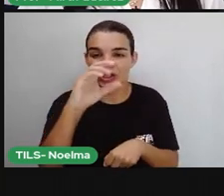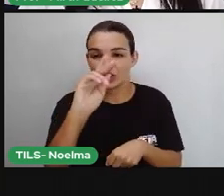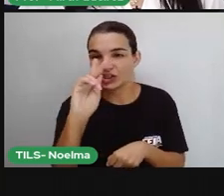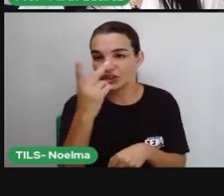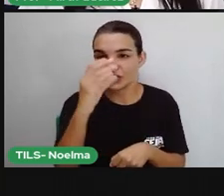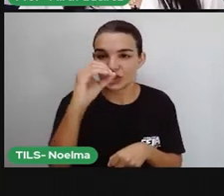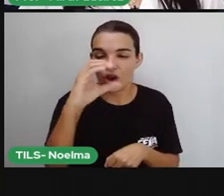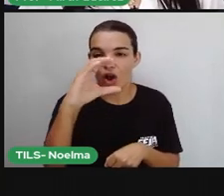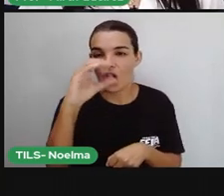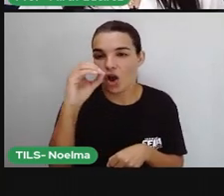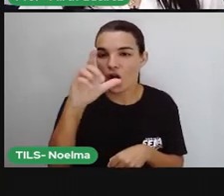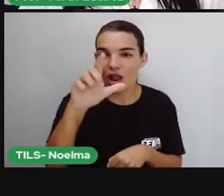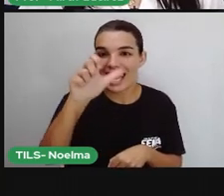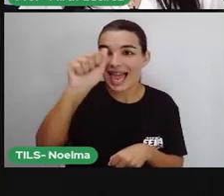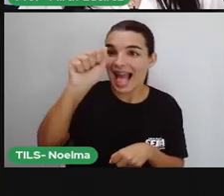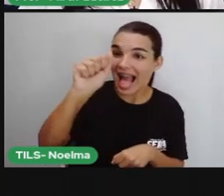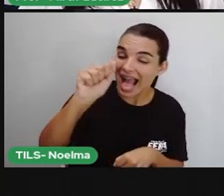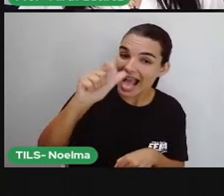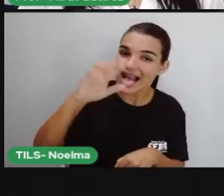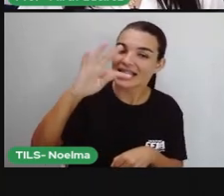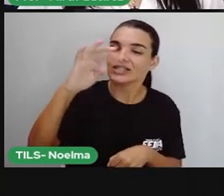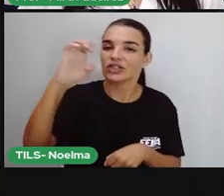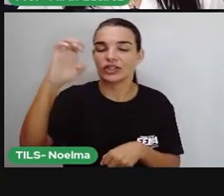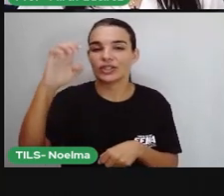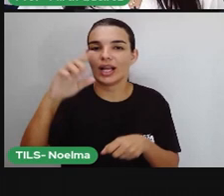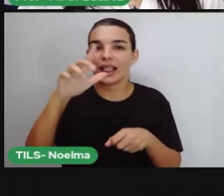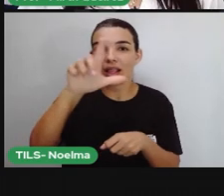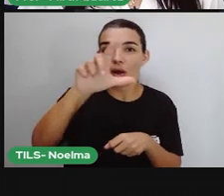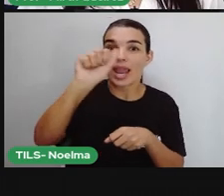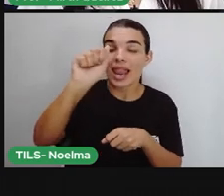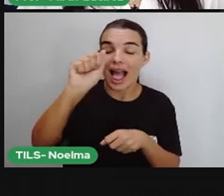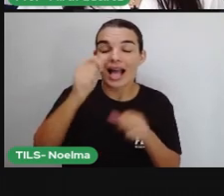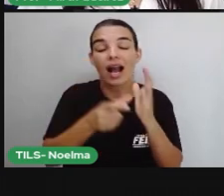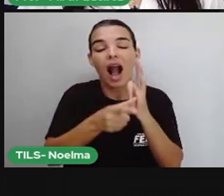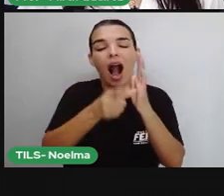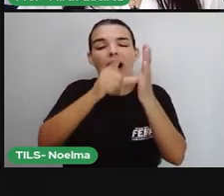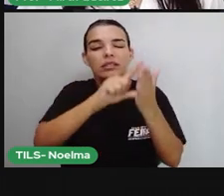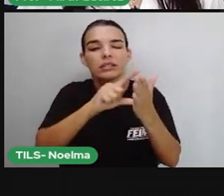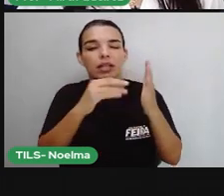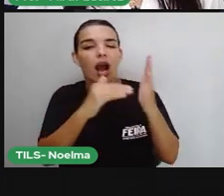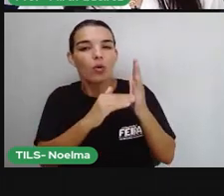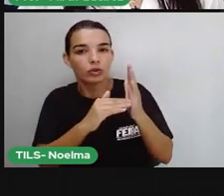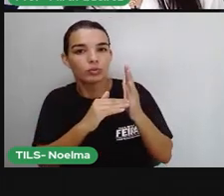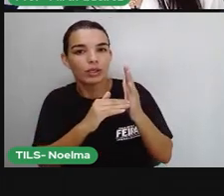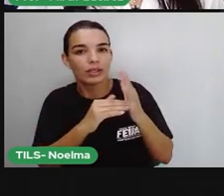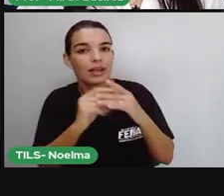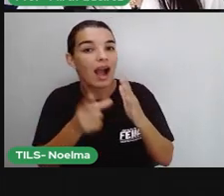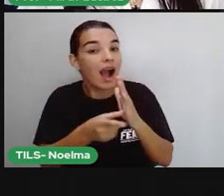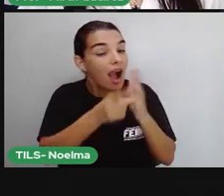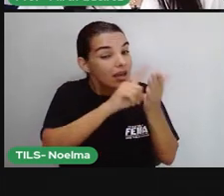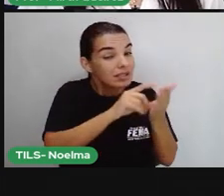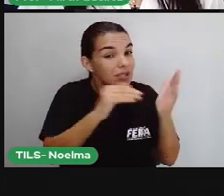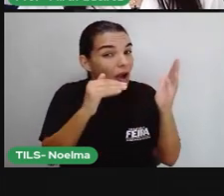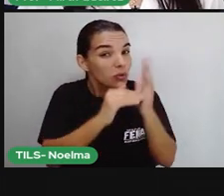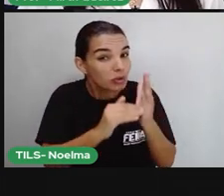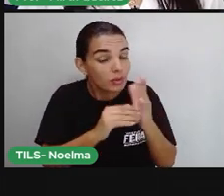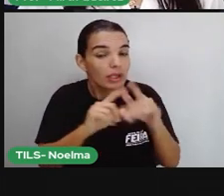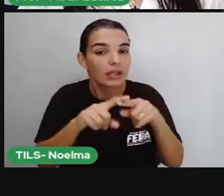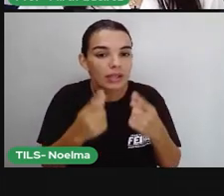sílaba da palavra. Se é a penúltima sílaba da palavra, então significa que essa palavra é